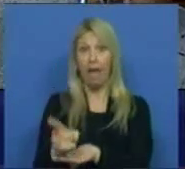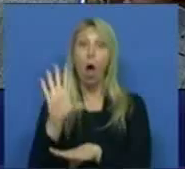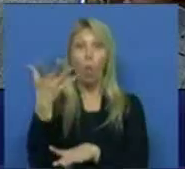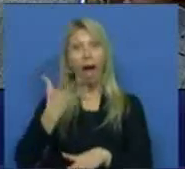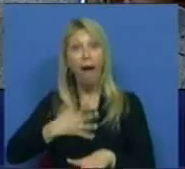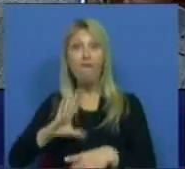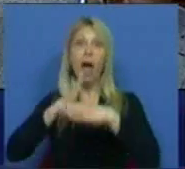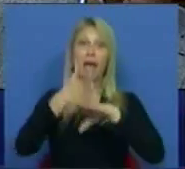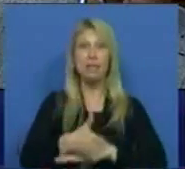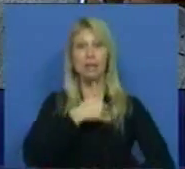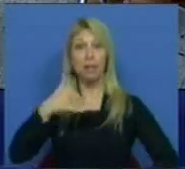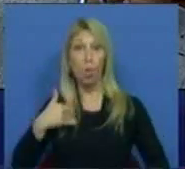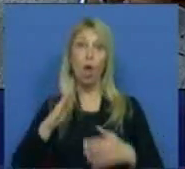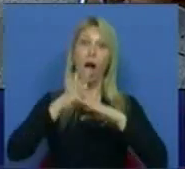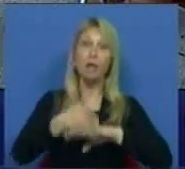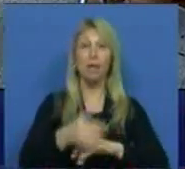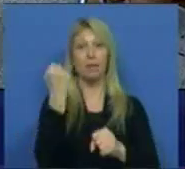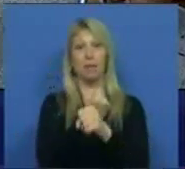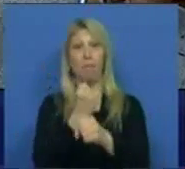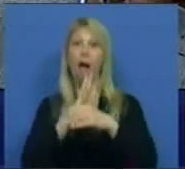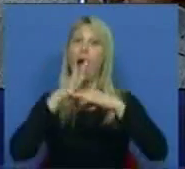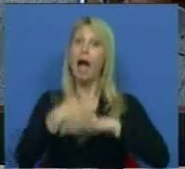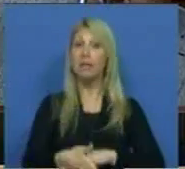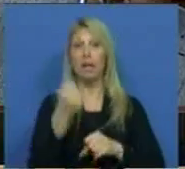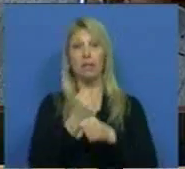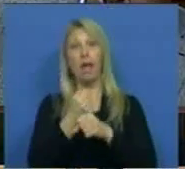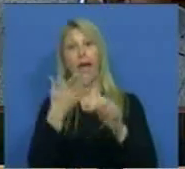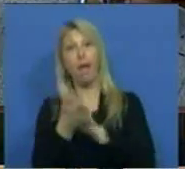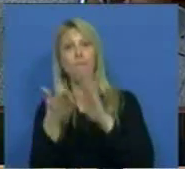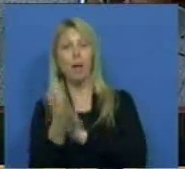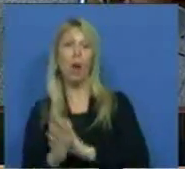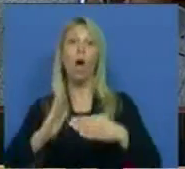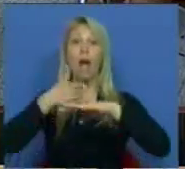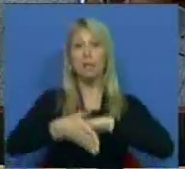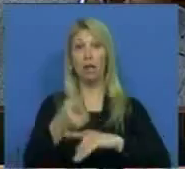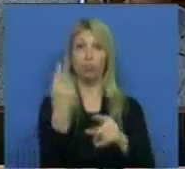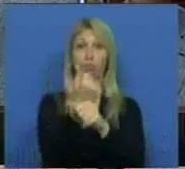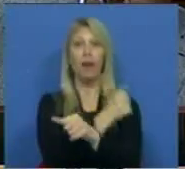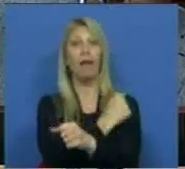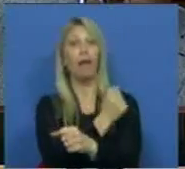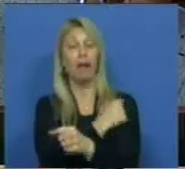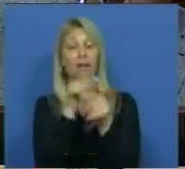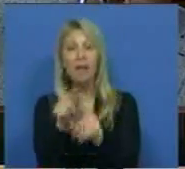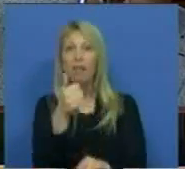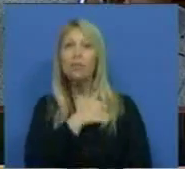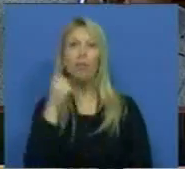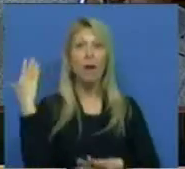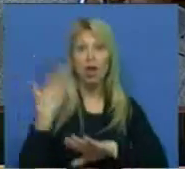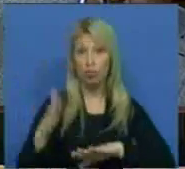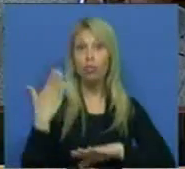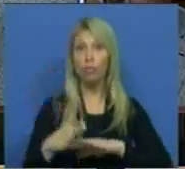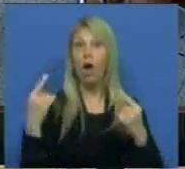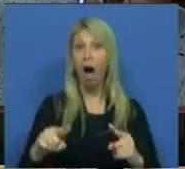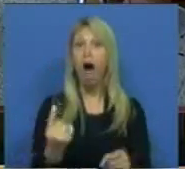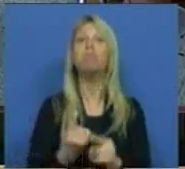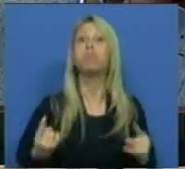saúde, no acesso ao trabalho, no acesso ao emprego, no acesso à habitação. E esse sofrimento e essa exclusão existem por